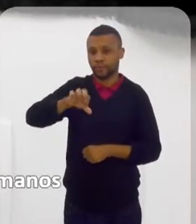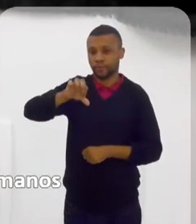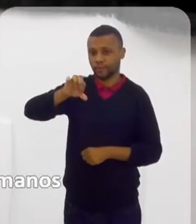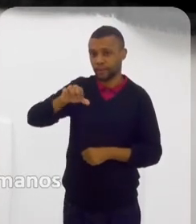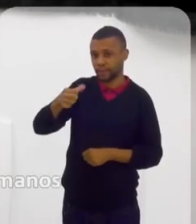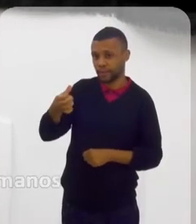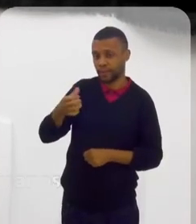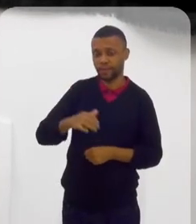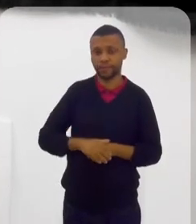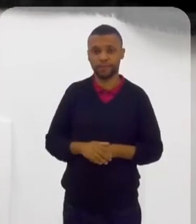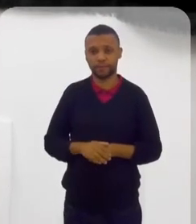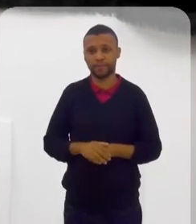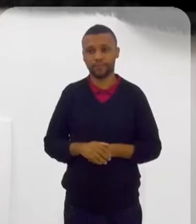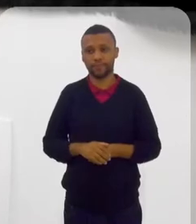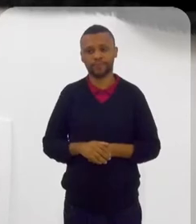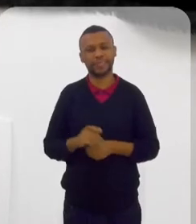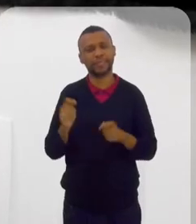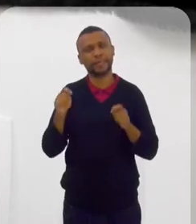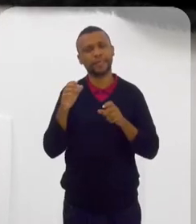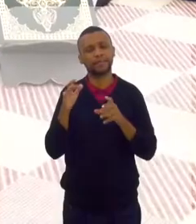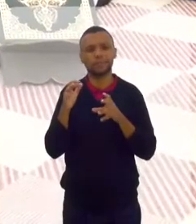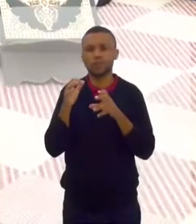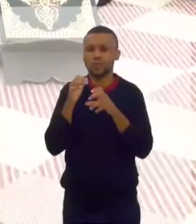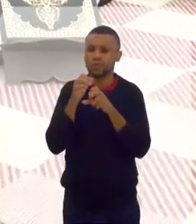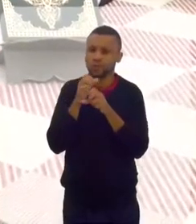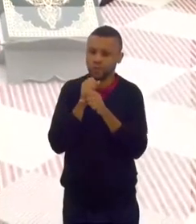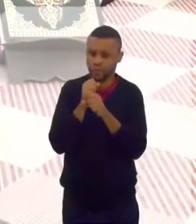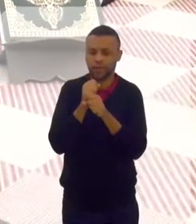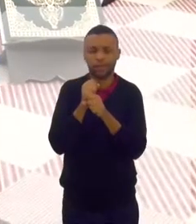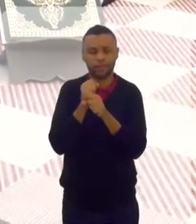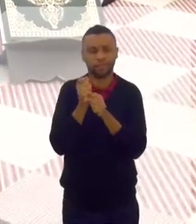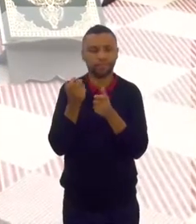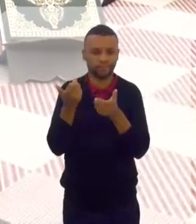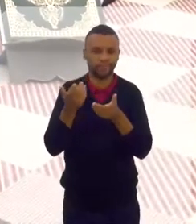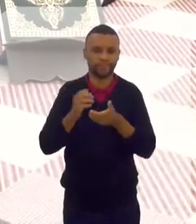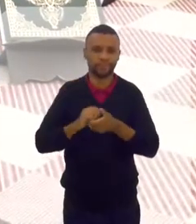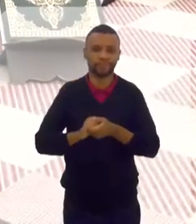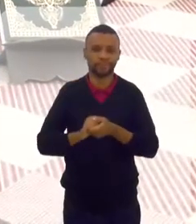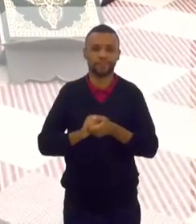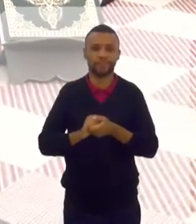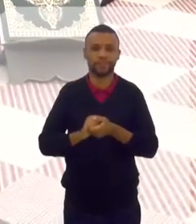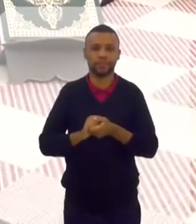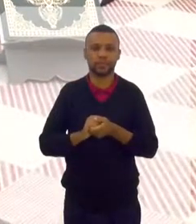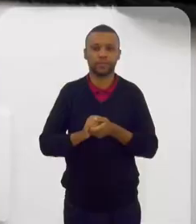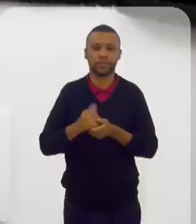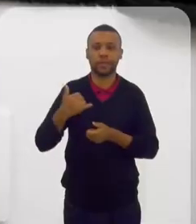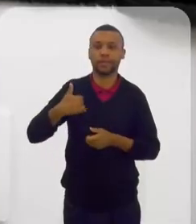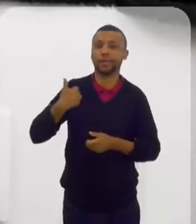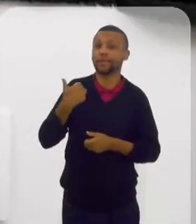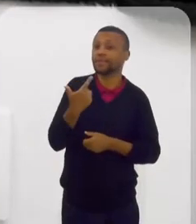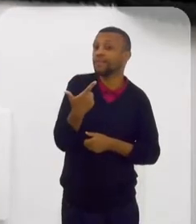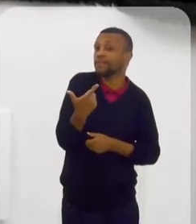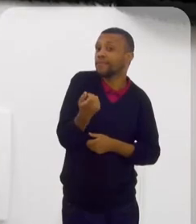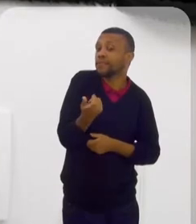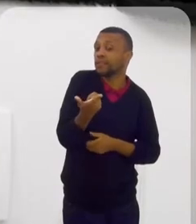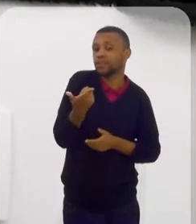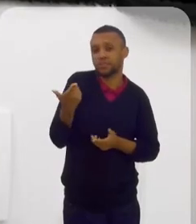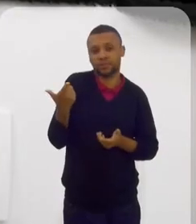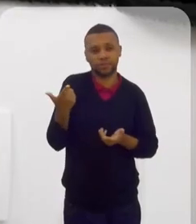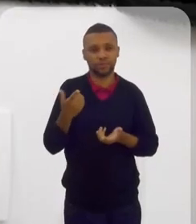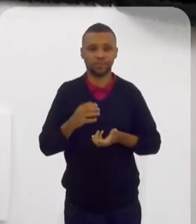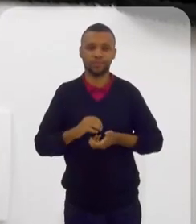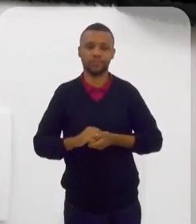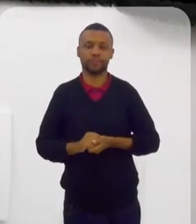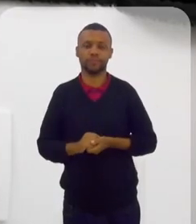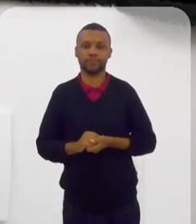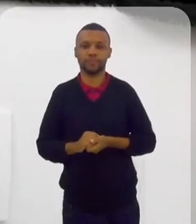Eu sou de 76 e dá para fazer as contas, né? Como mais ou menos... você tinha imaginado? Eu estava com 20 anos, vamos falar assim. Estava com